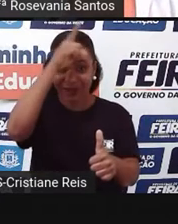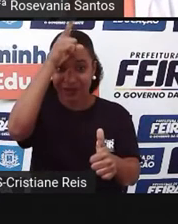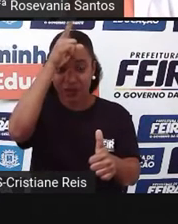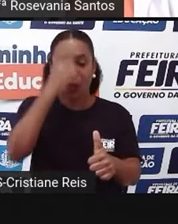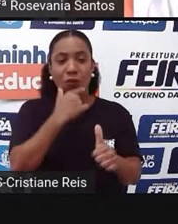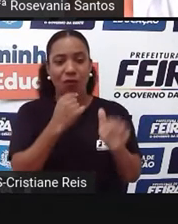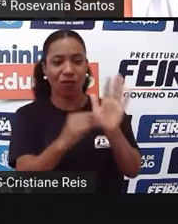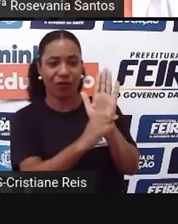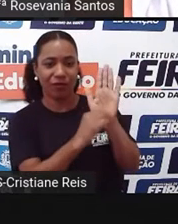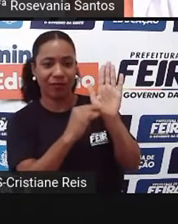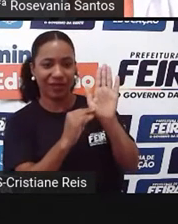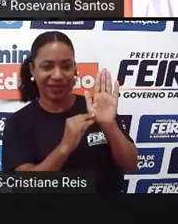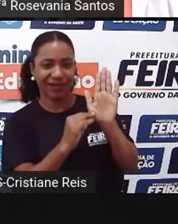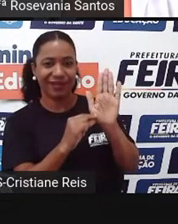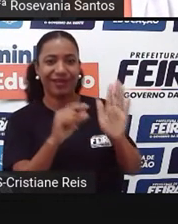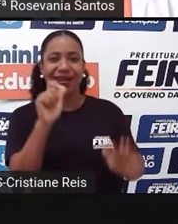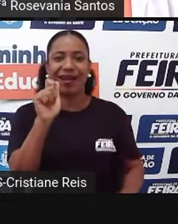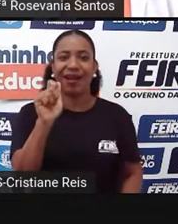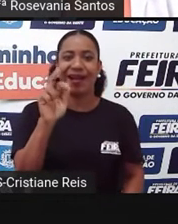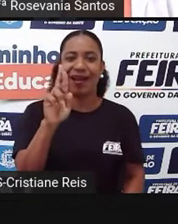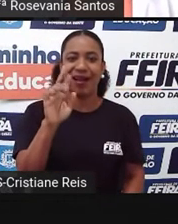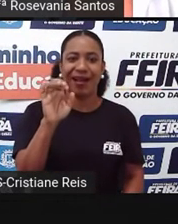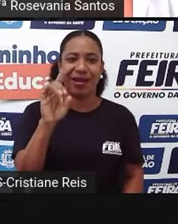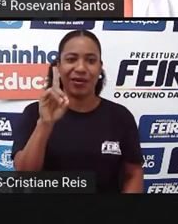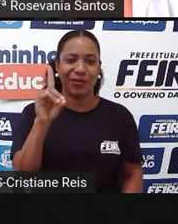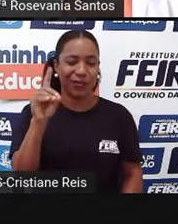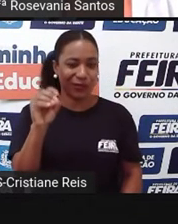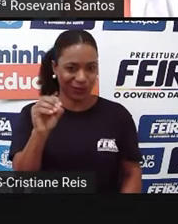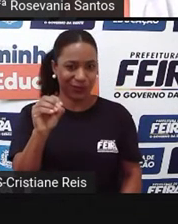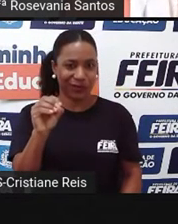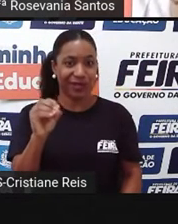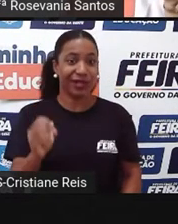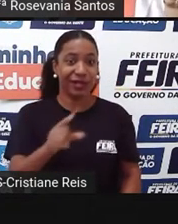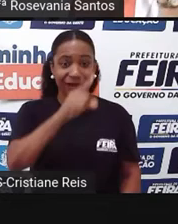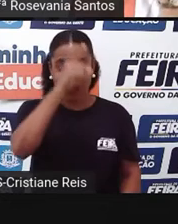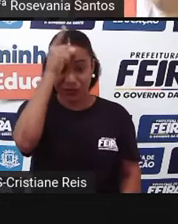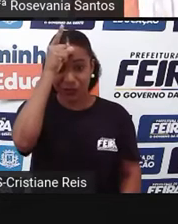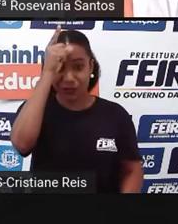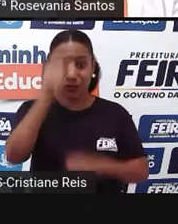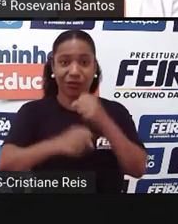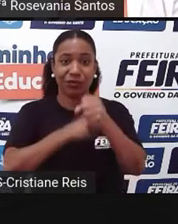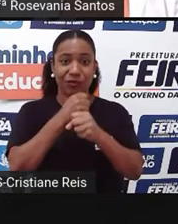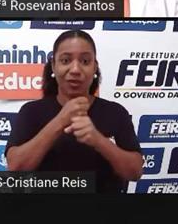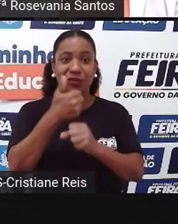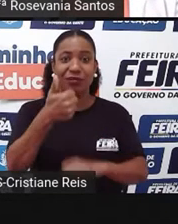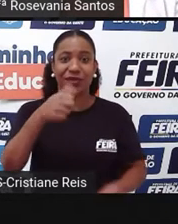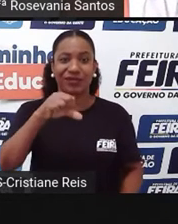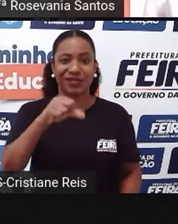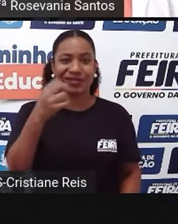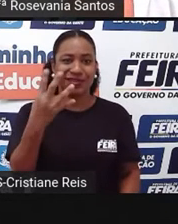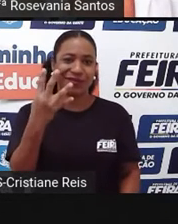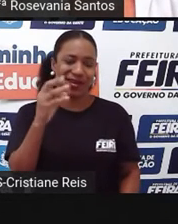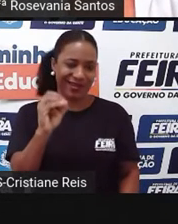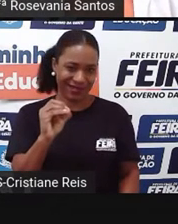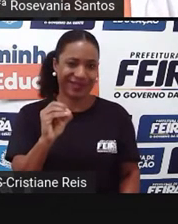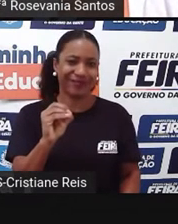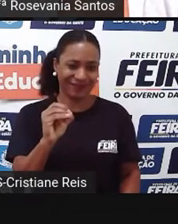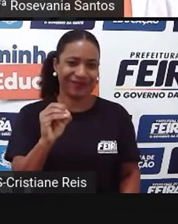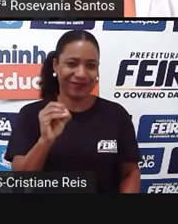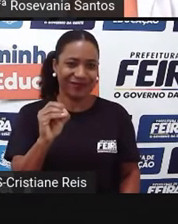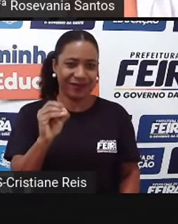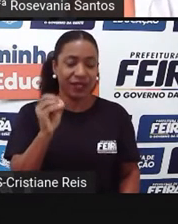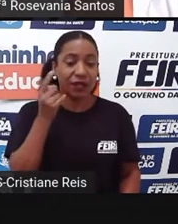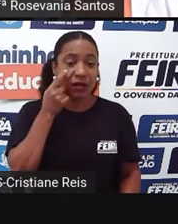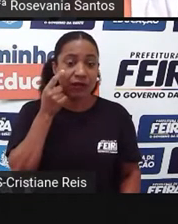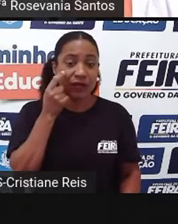1940, né. Aí, o que ele levou em consideração? Aquele mapa que a gente estava olhando agora. Ele olhou só